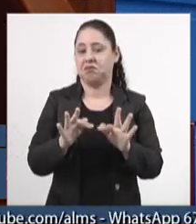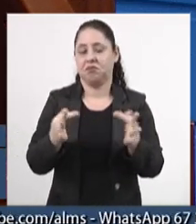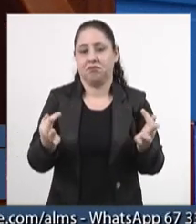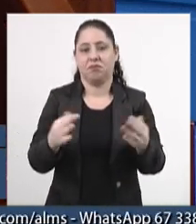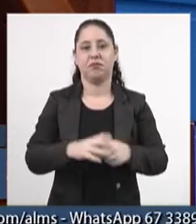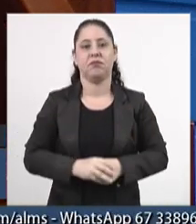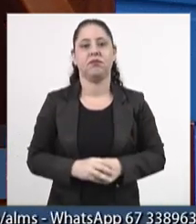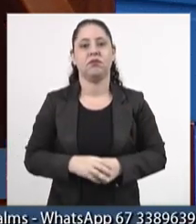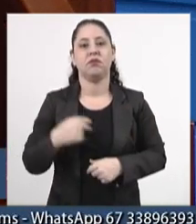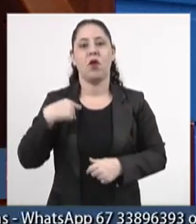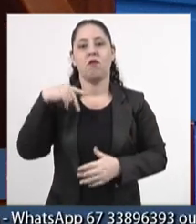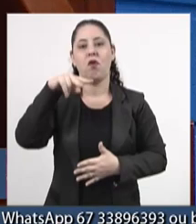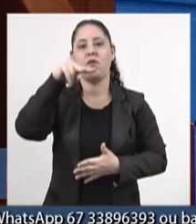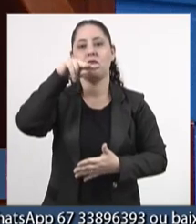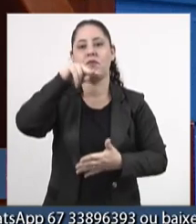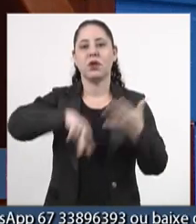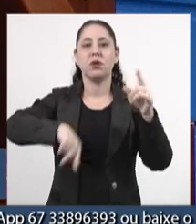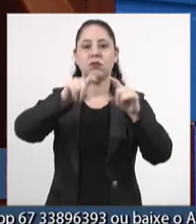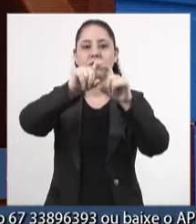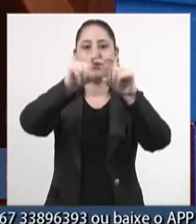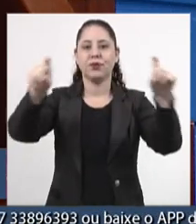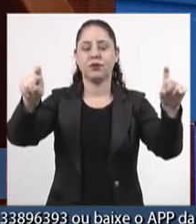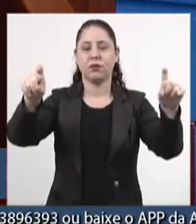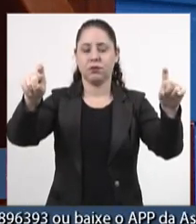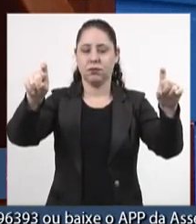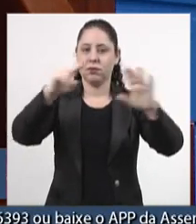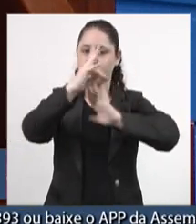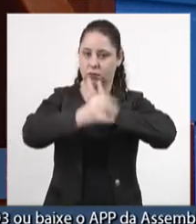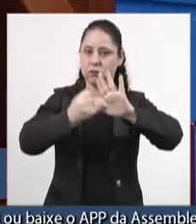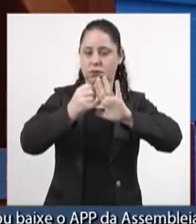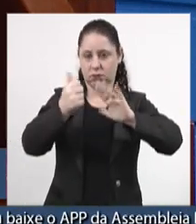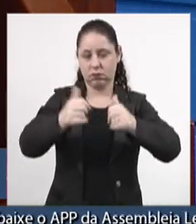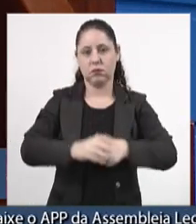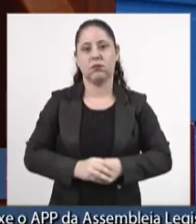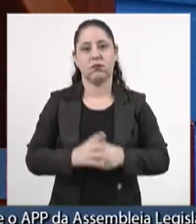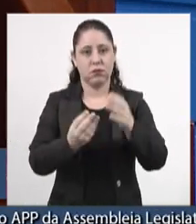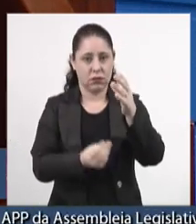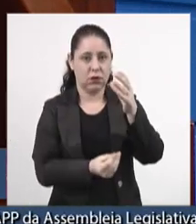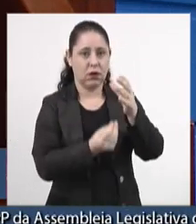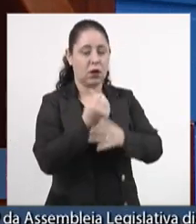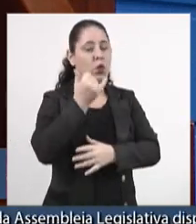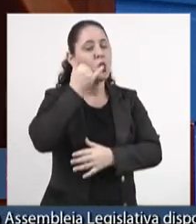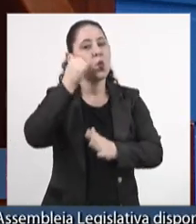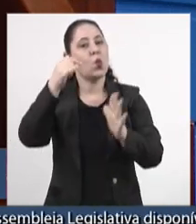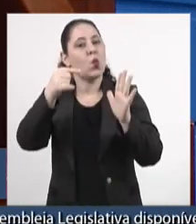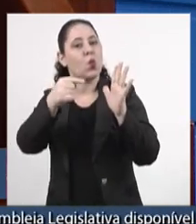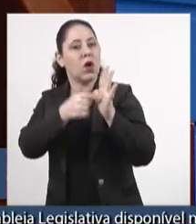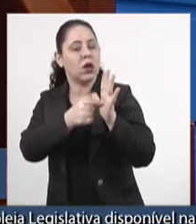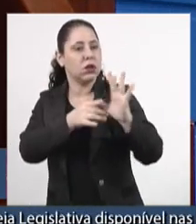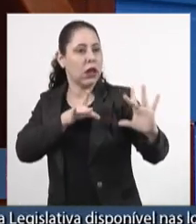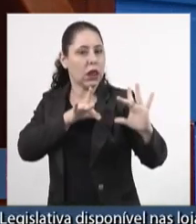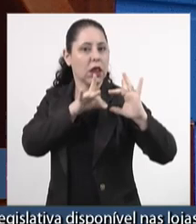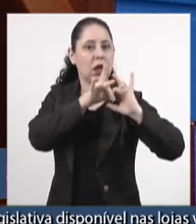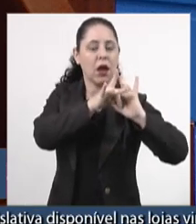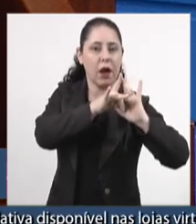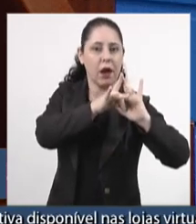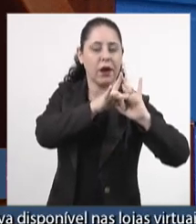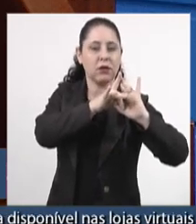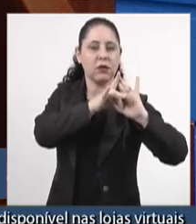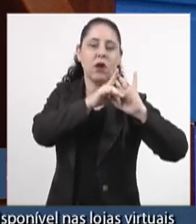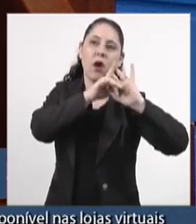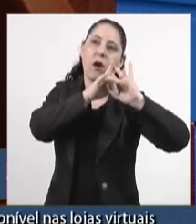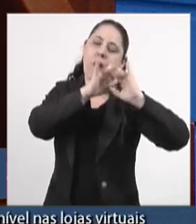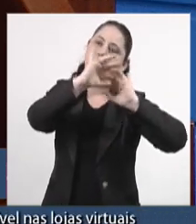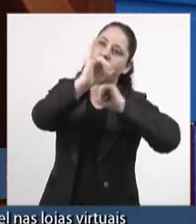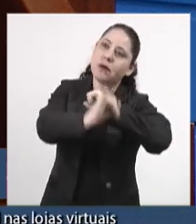aqui eu vou ler um trecho do projeto, tá? Criação de um canal de comunicação direta, website,